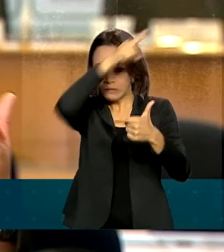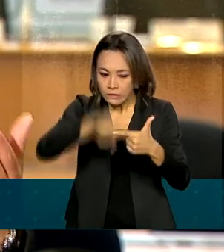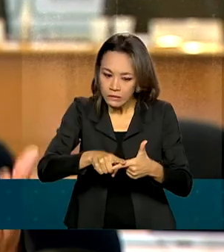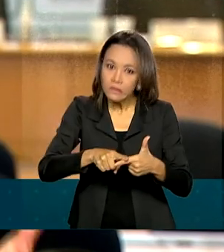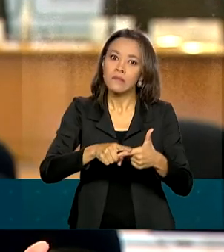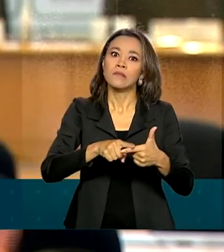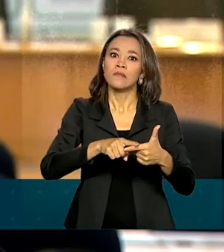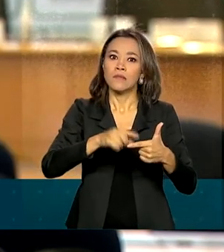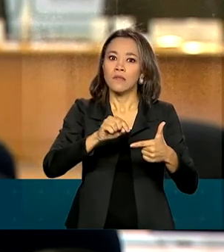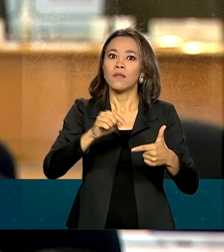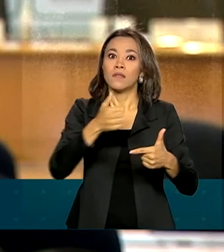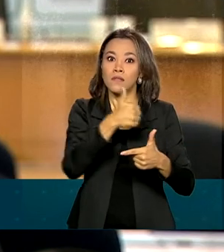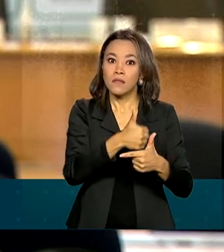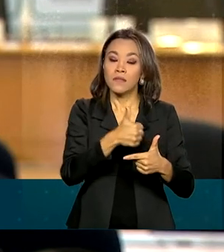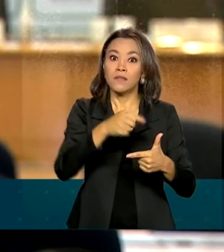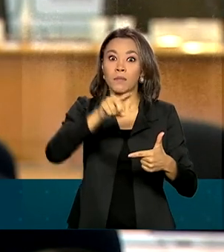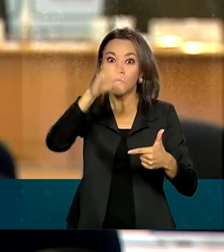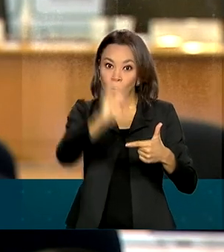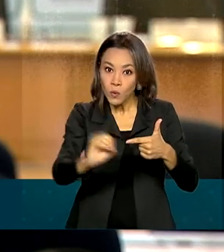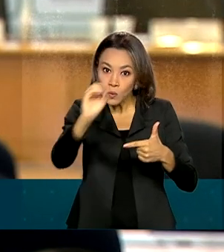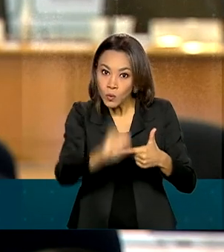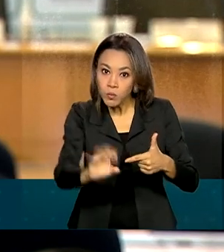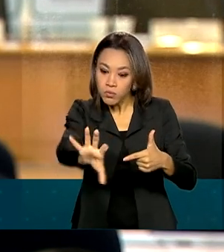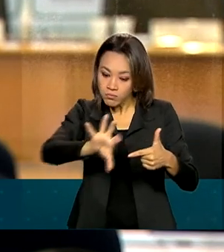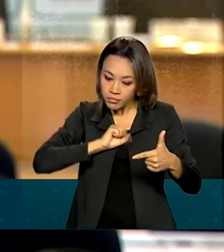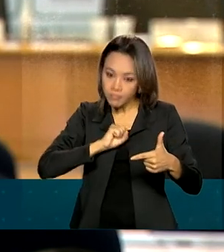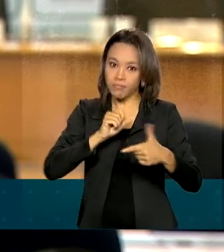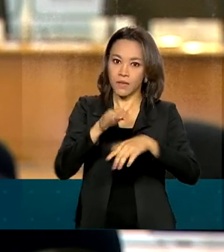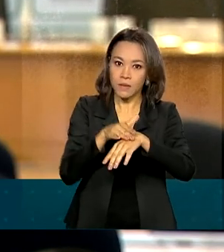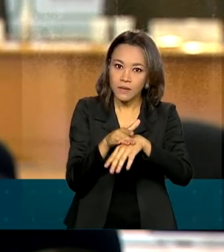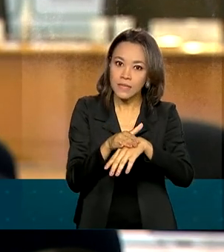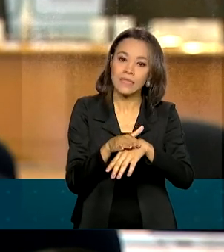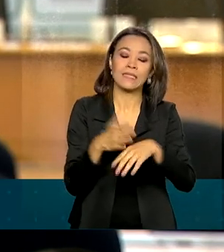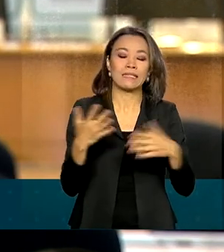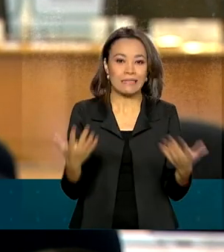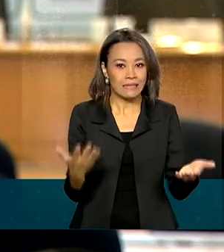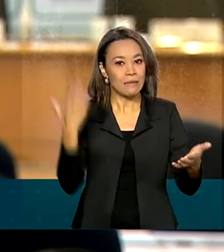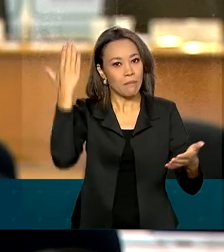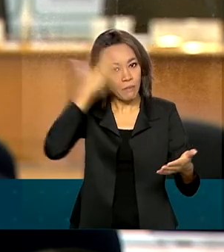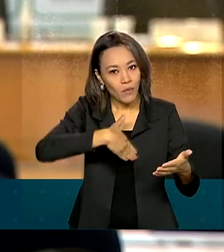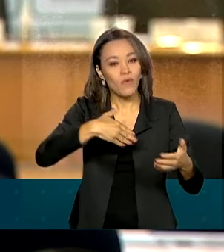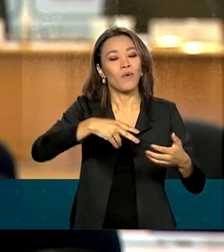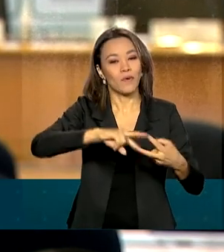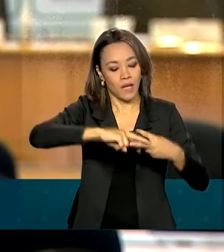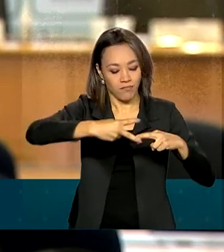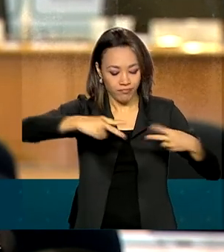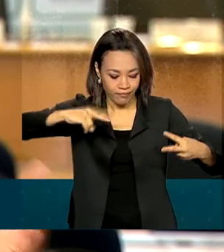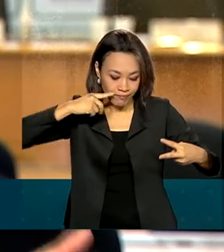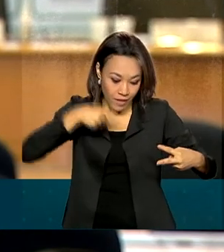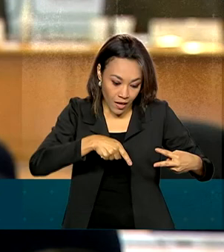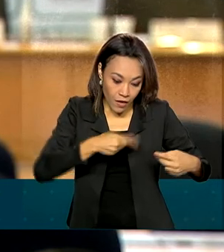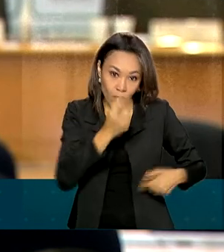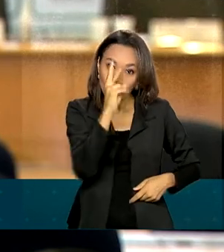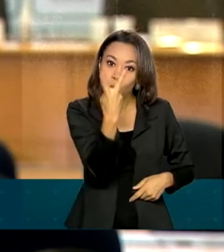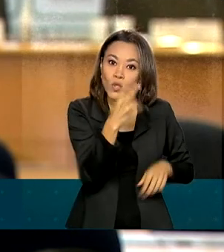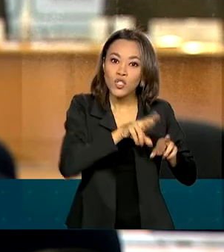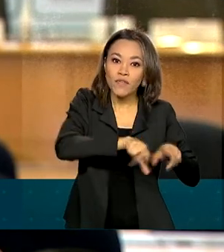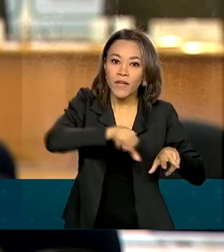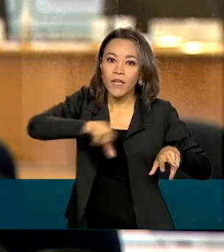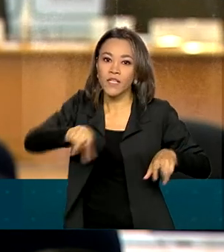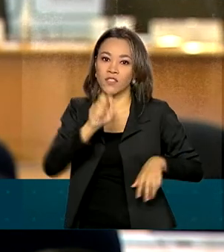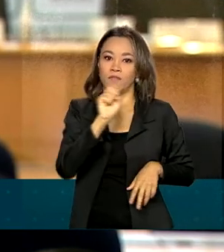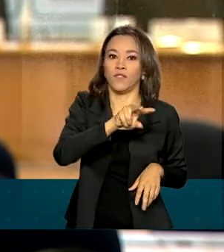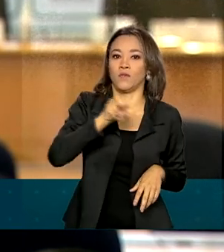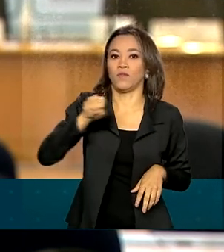116 dias depois, em outubro. Exames de sequenciamento genético mostram que ela foi infectada por duas linhagens diferentes do